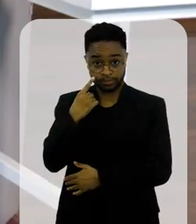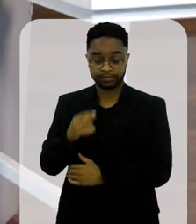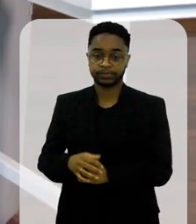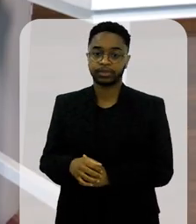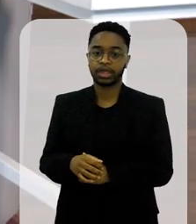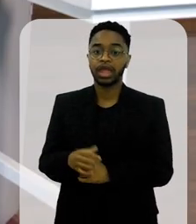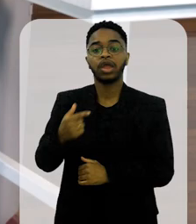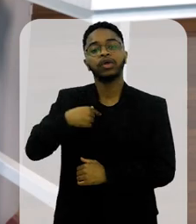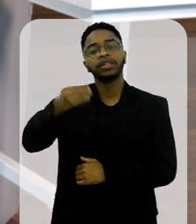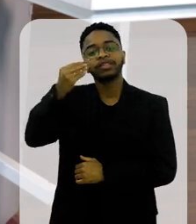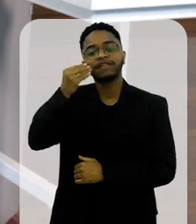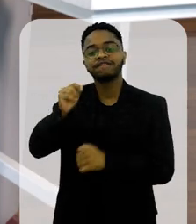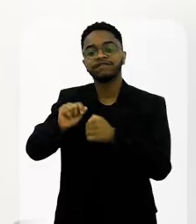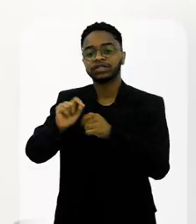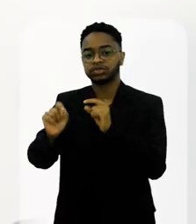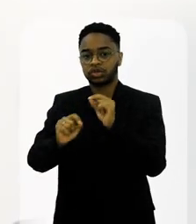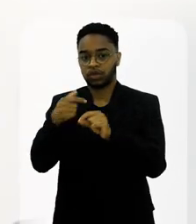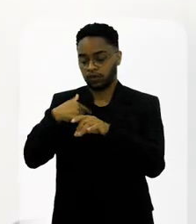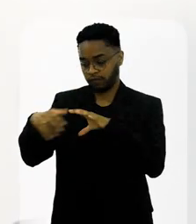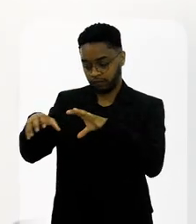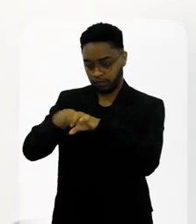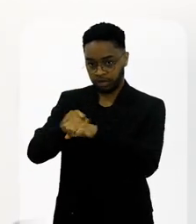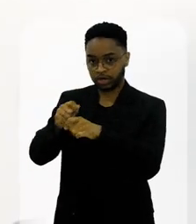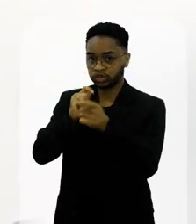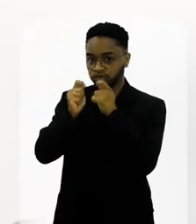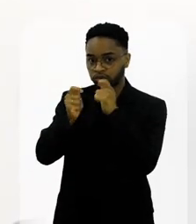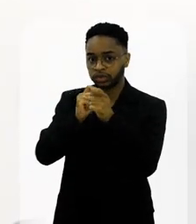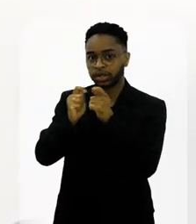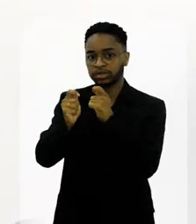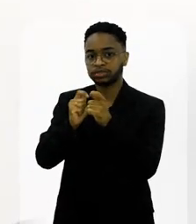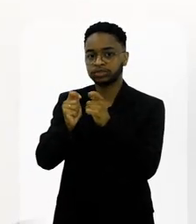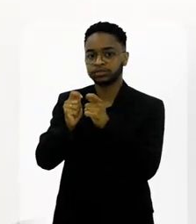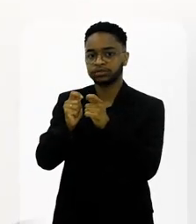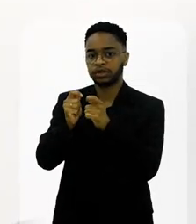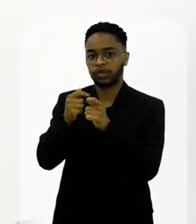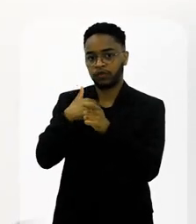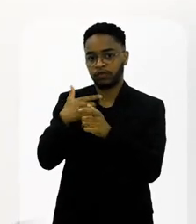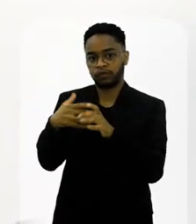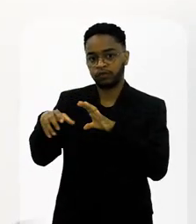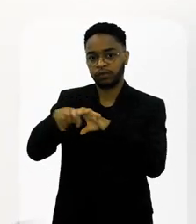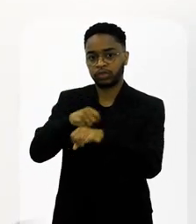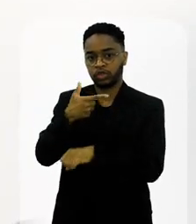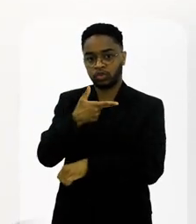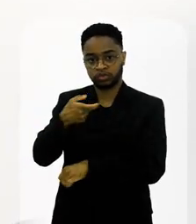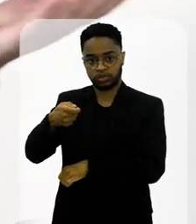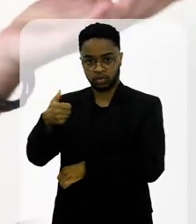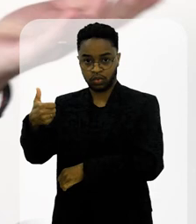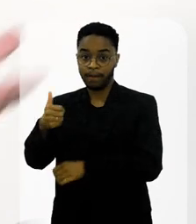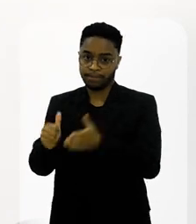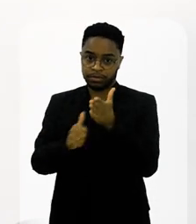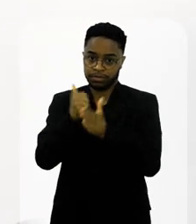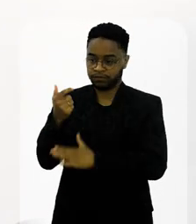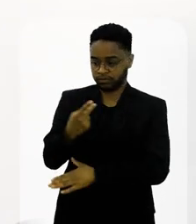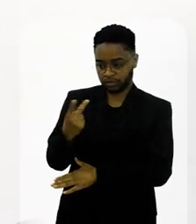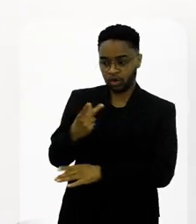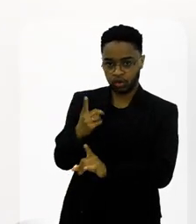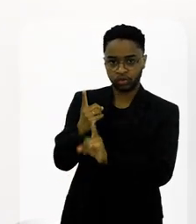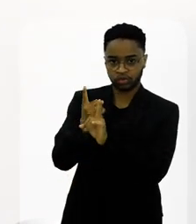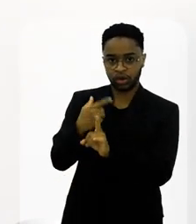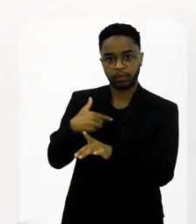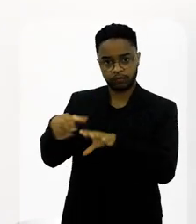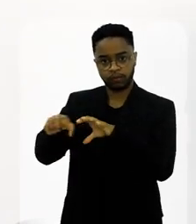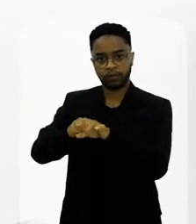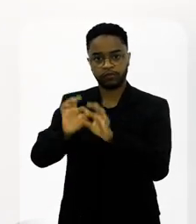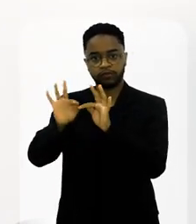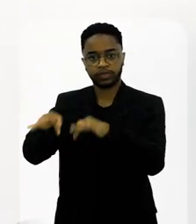Rapaz, é... Bom, o que eu procurei fazer dentro da minha carreira? Eu me formei em jornalismo, né? Lá, eu me formo em 2001, né? Sendo que a gente se encontra, eu